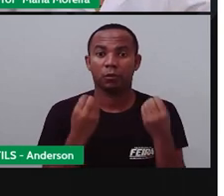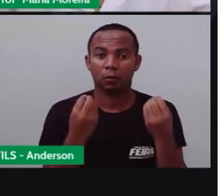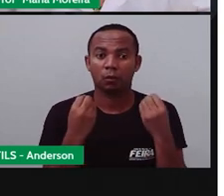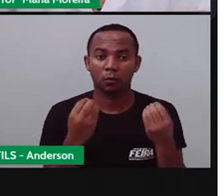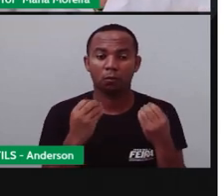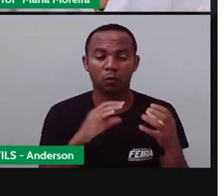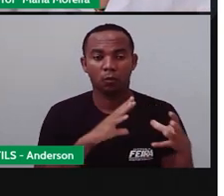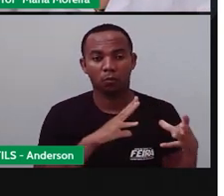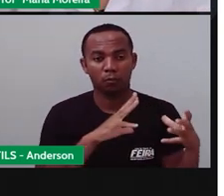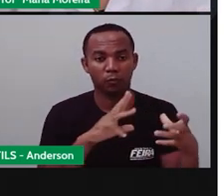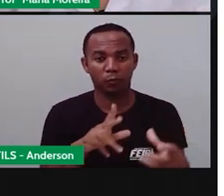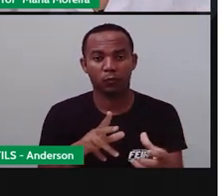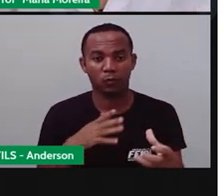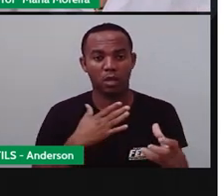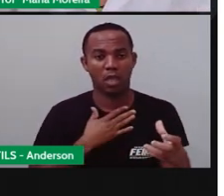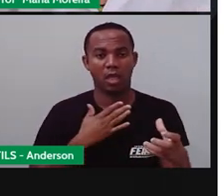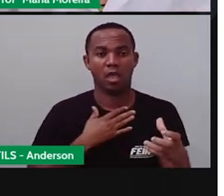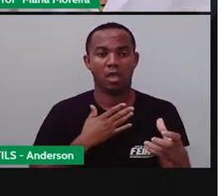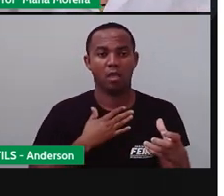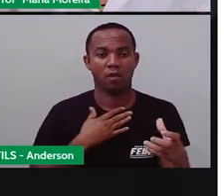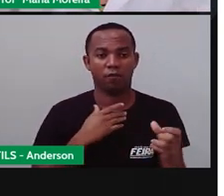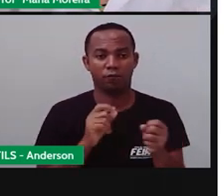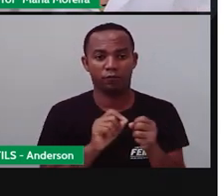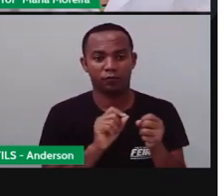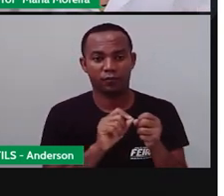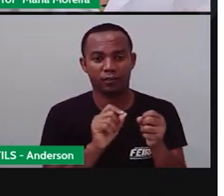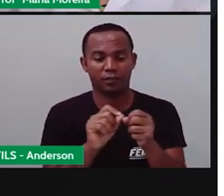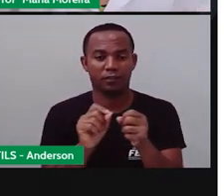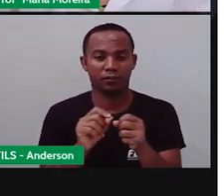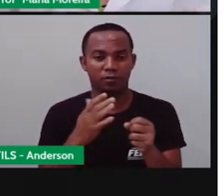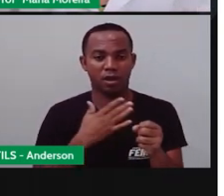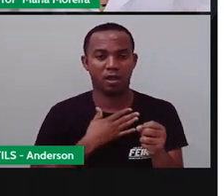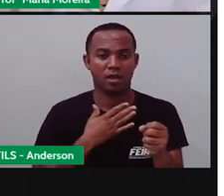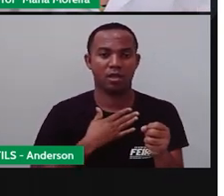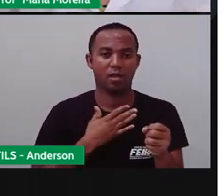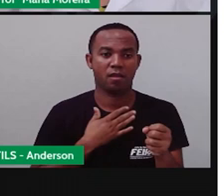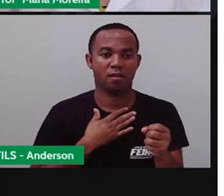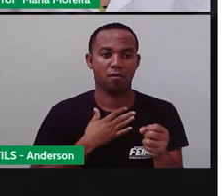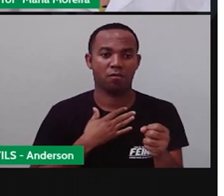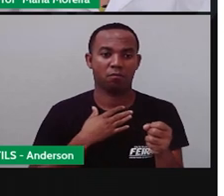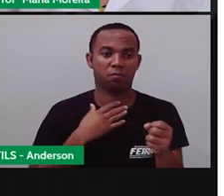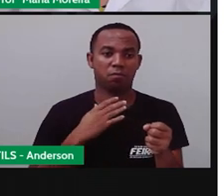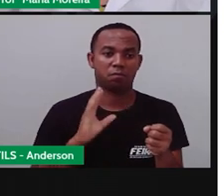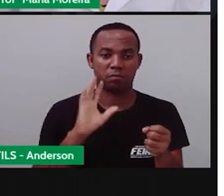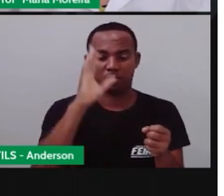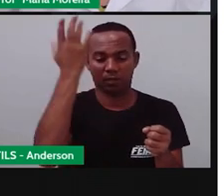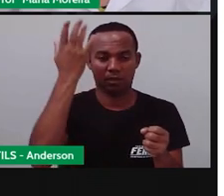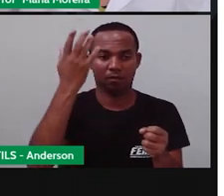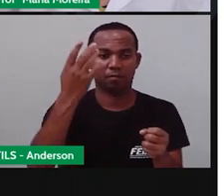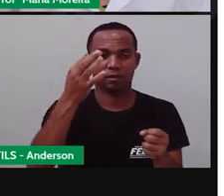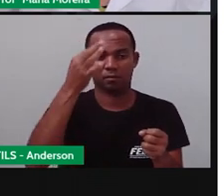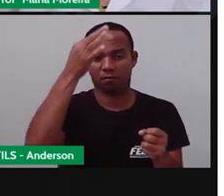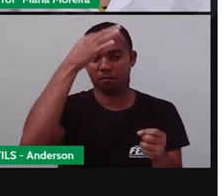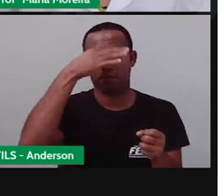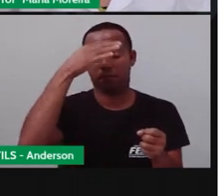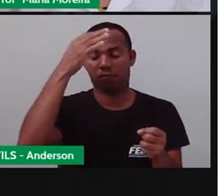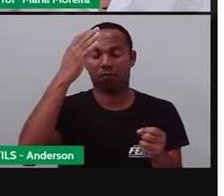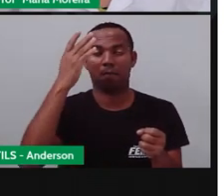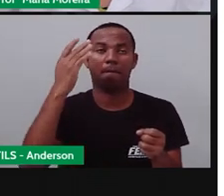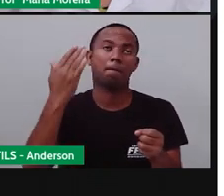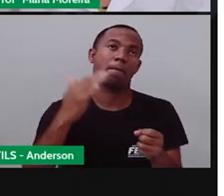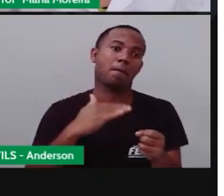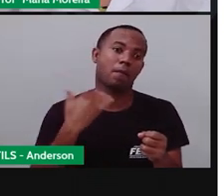mundo fosse arrumado por mim, a primeira vítima teria sido eu? Eu! Américo, pisca,